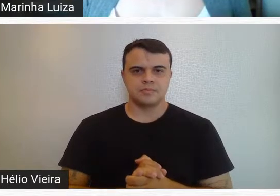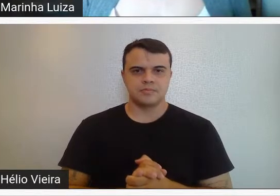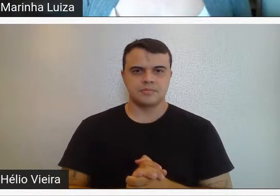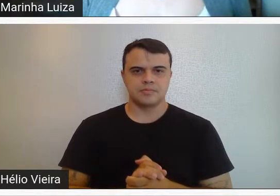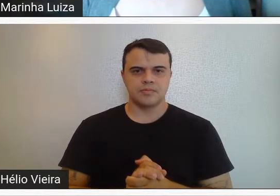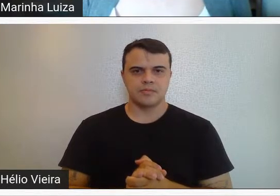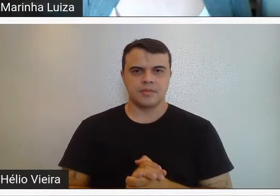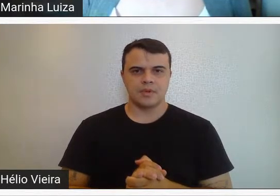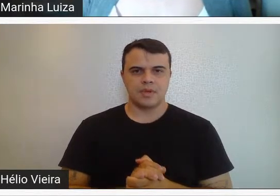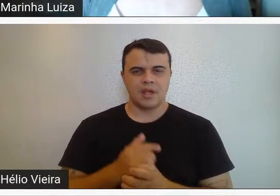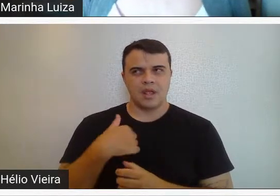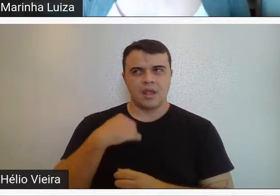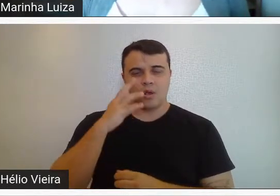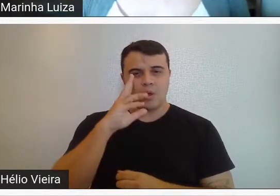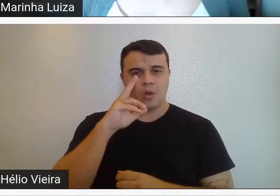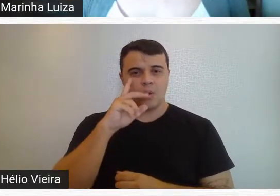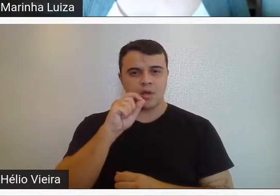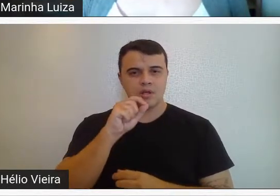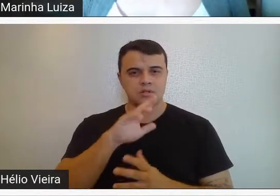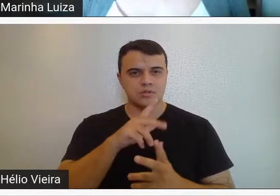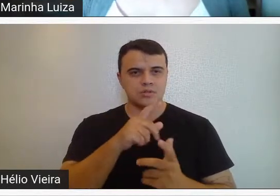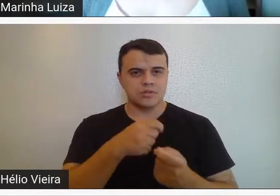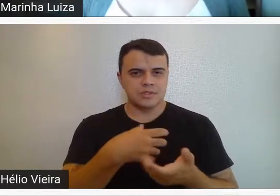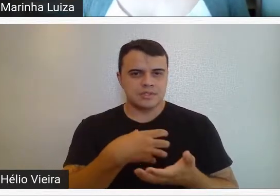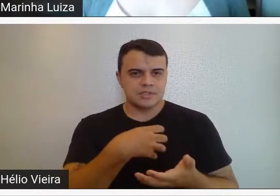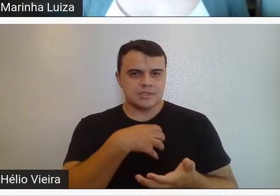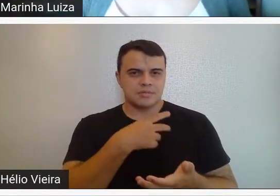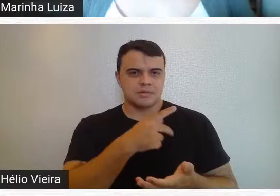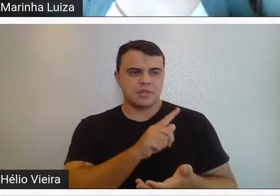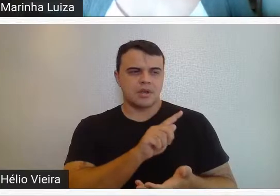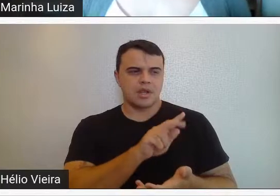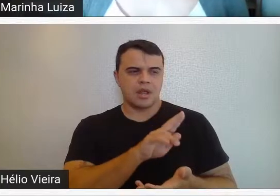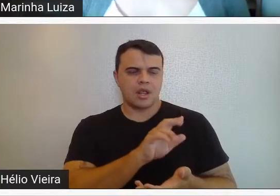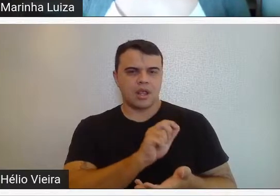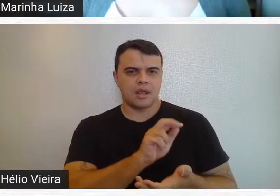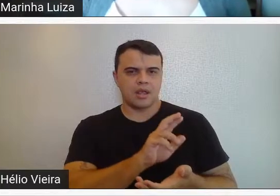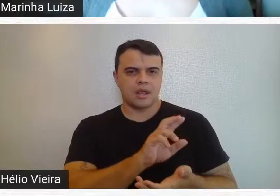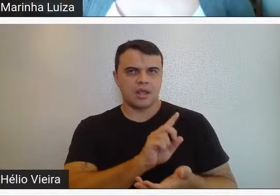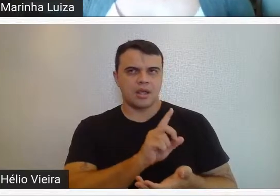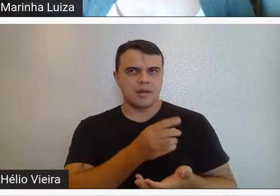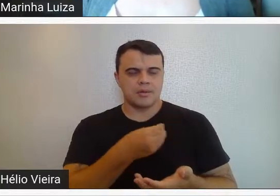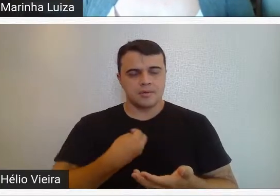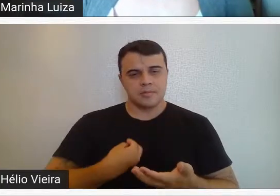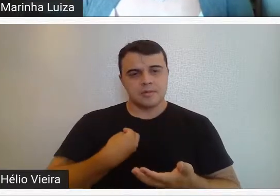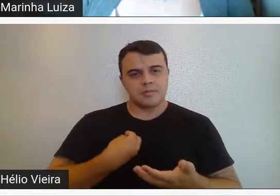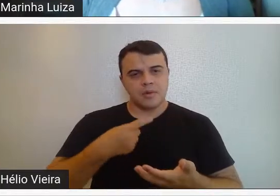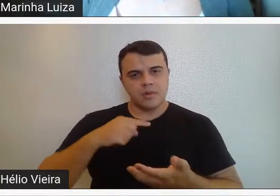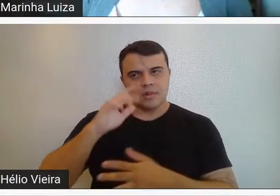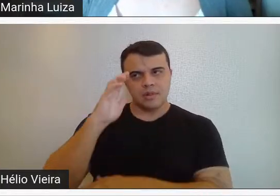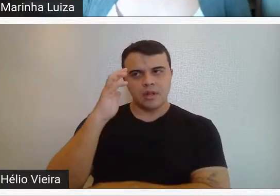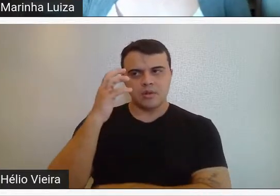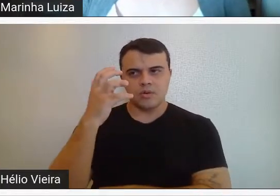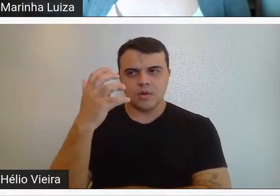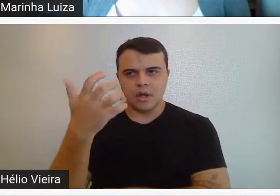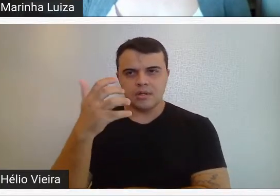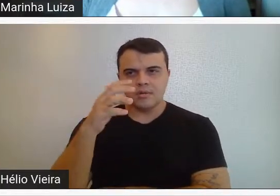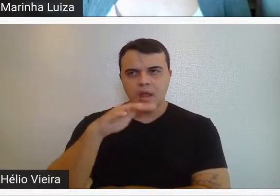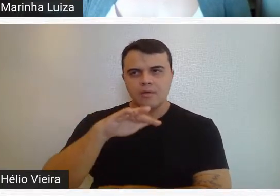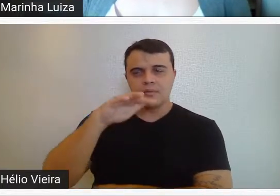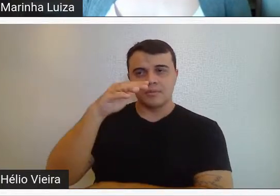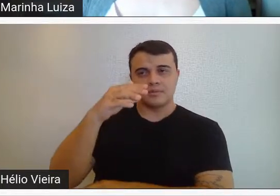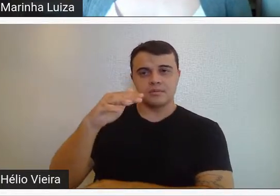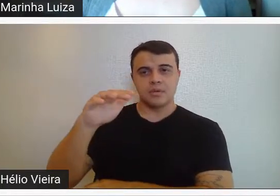Eu acho que é toda a sensibilidade do Guignard para esse envolvimento com a natureza, com a paisagem,